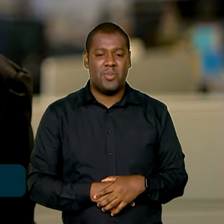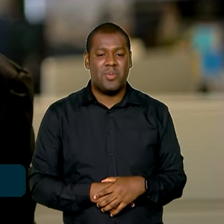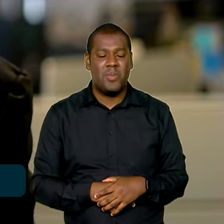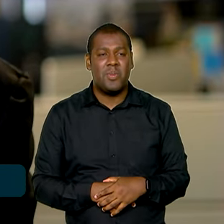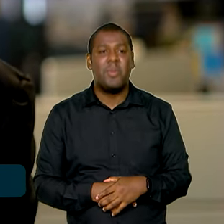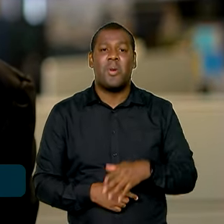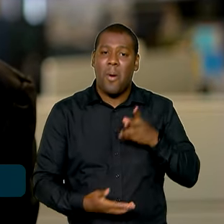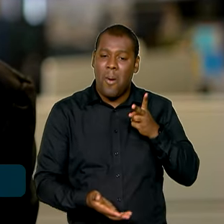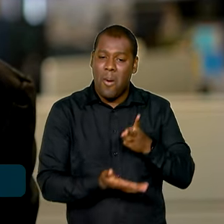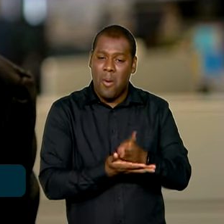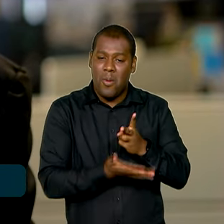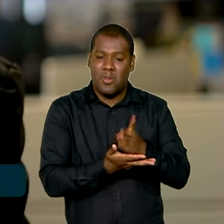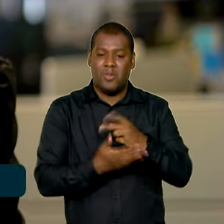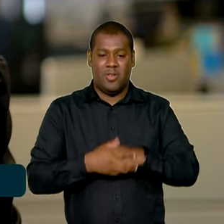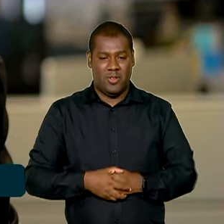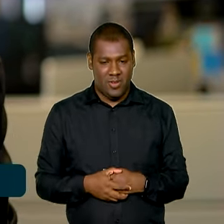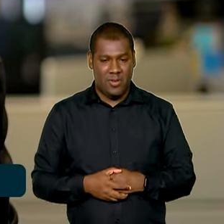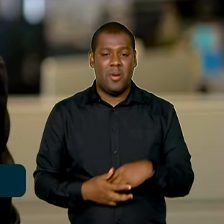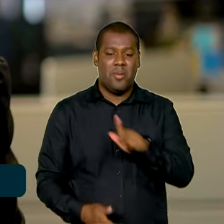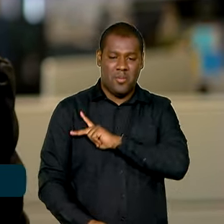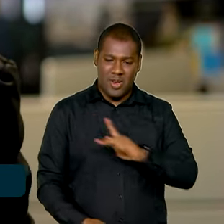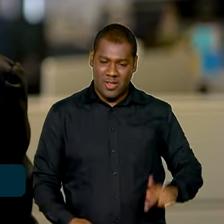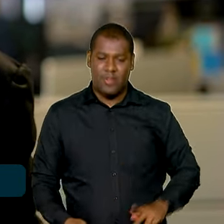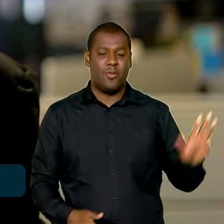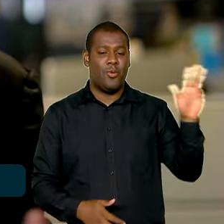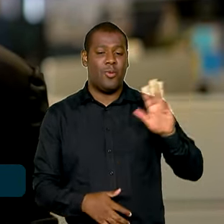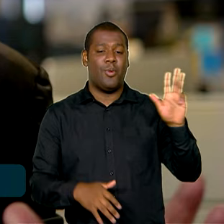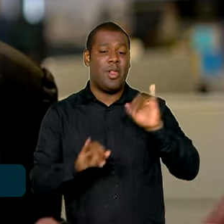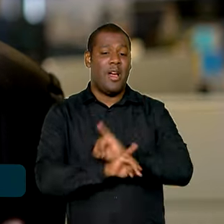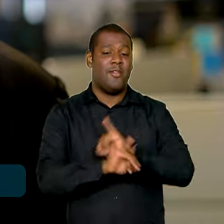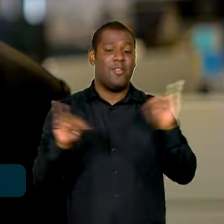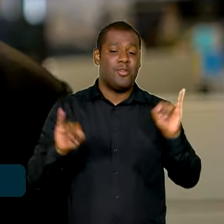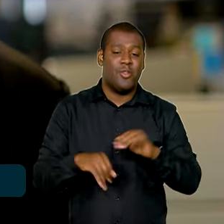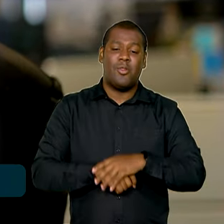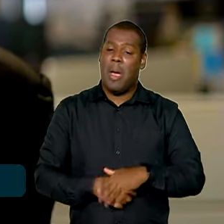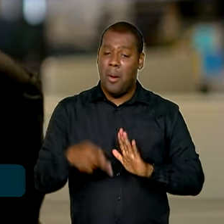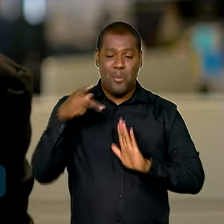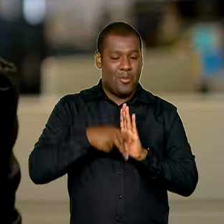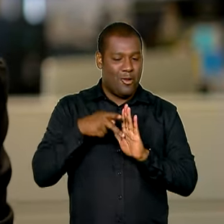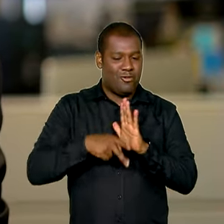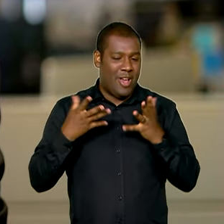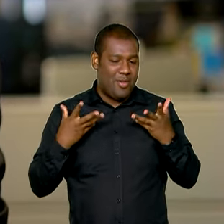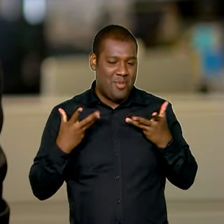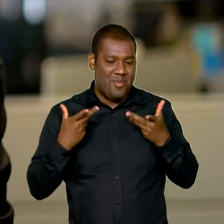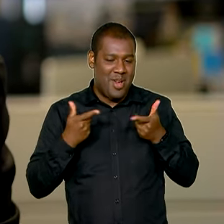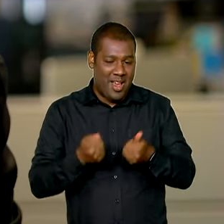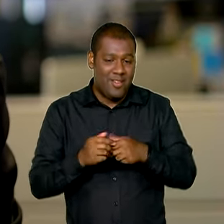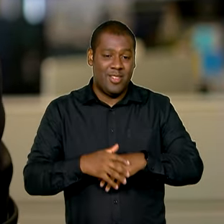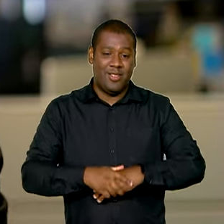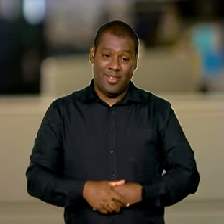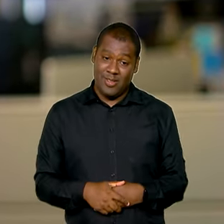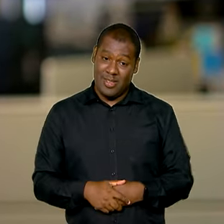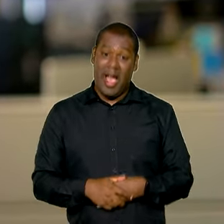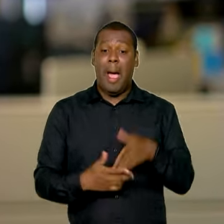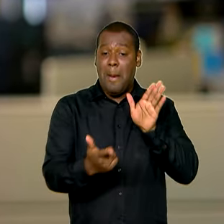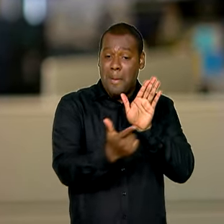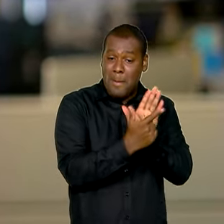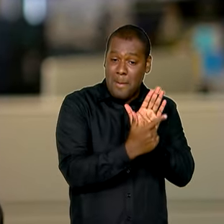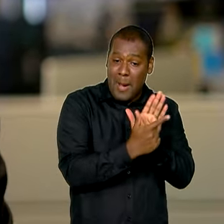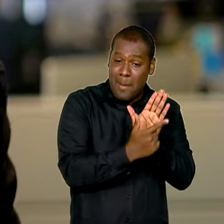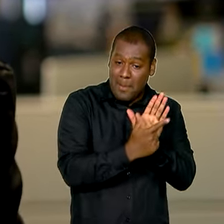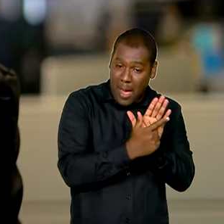um enorme esforço, como o presidente Lula falou, o plano é excelente. Agora precisamos tirar do papel e transformá